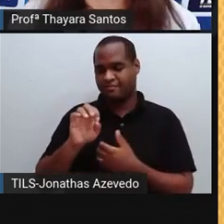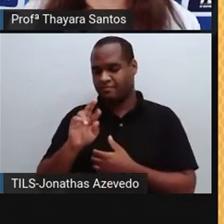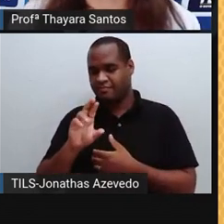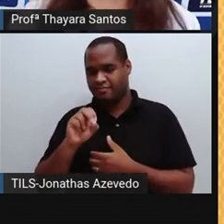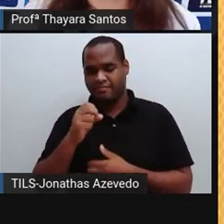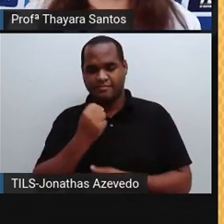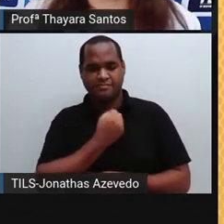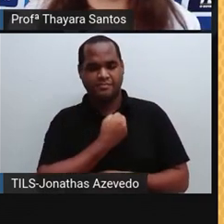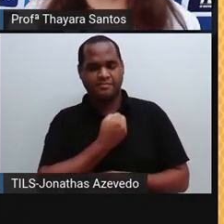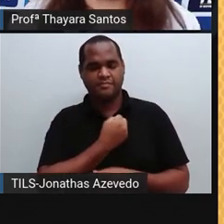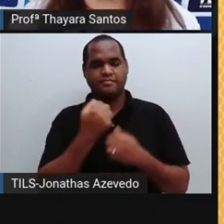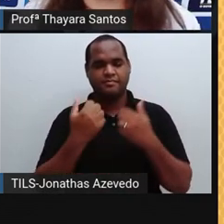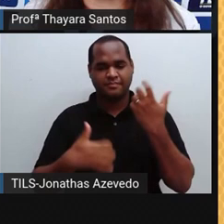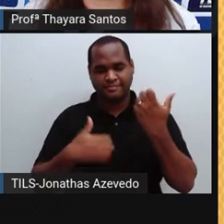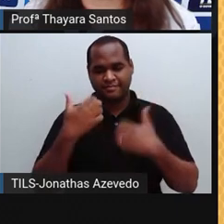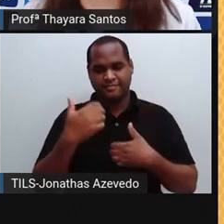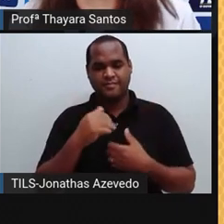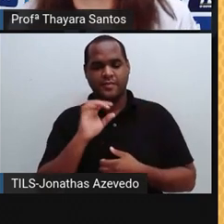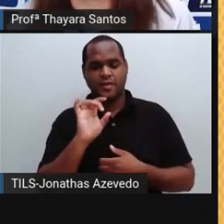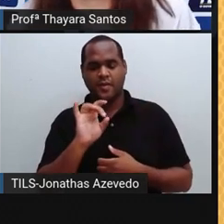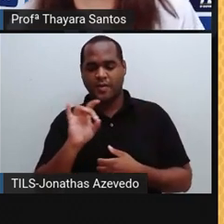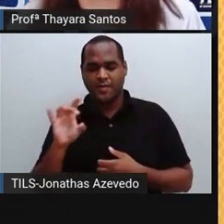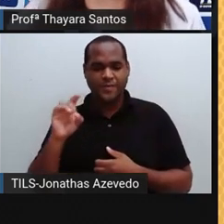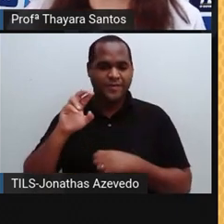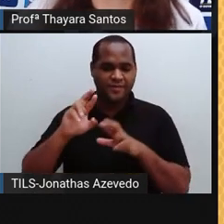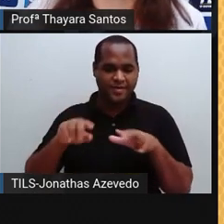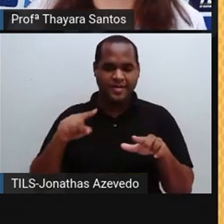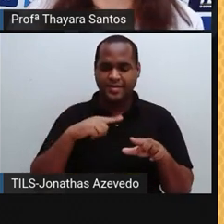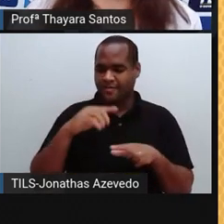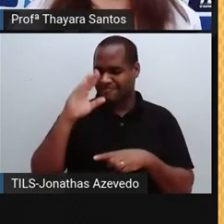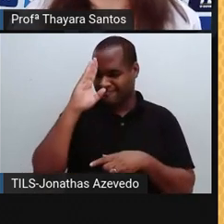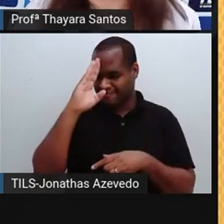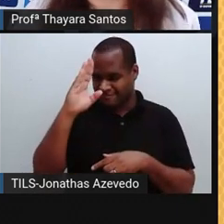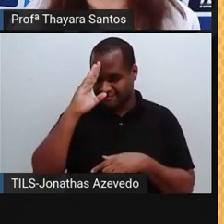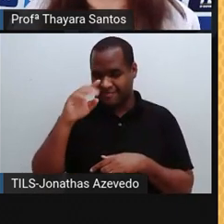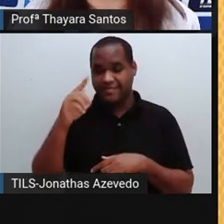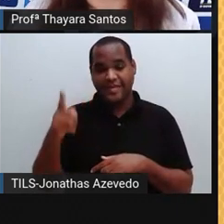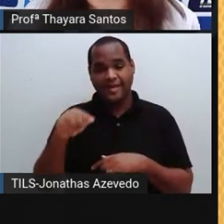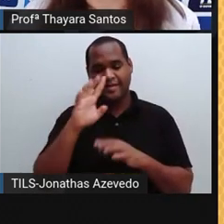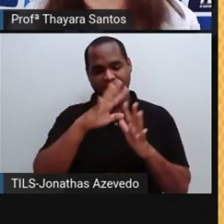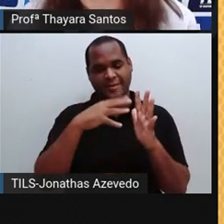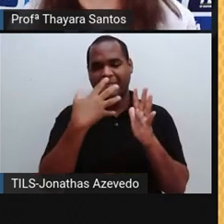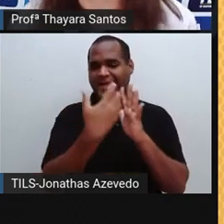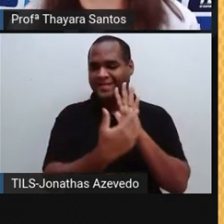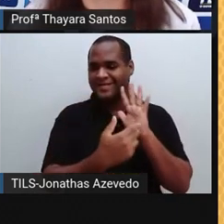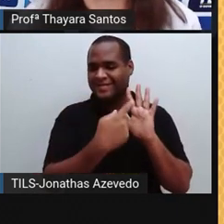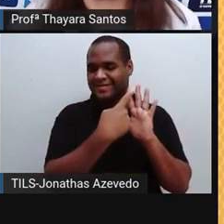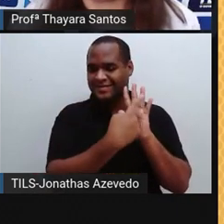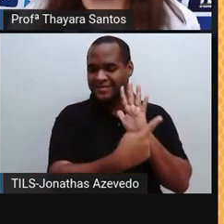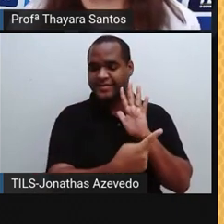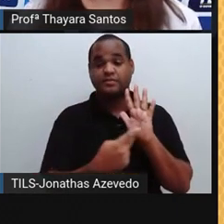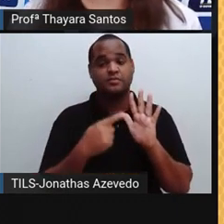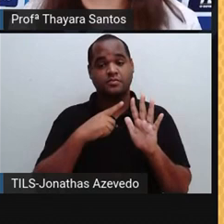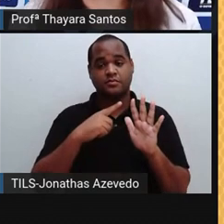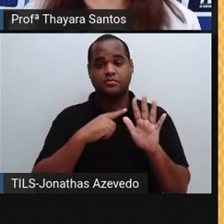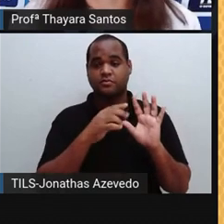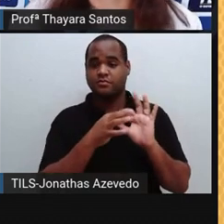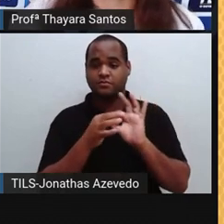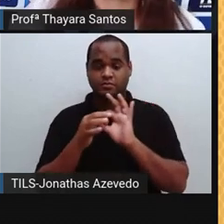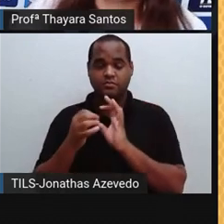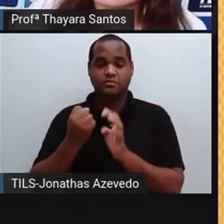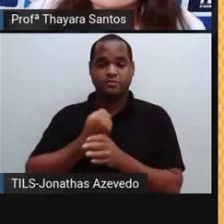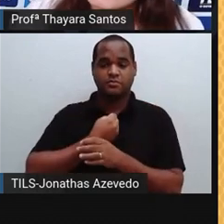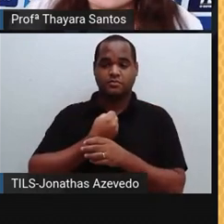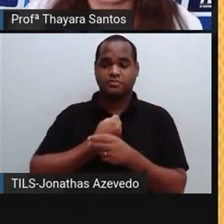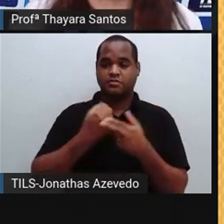de camadas eletrônicas de um átomo, ele determina a posição dele na tabela periódica. Então, a gente tem essa relação aí. O número de